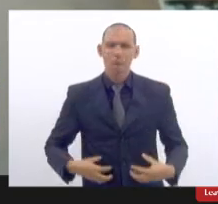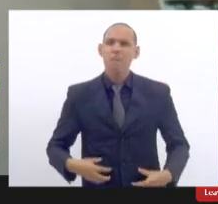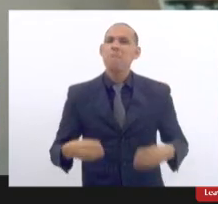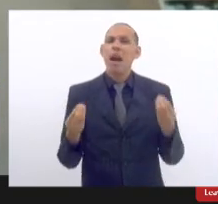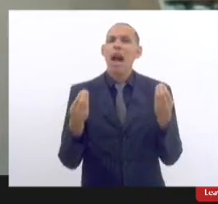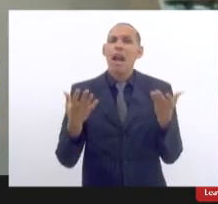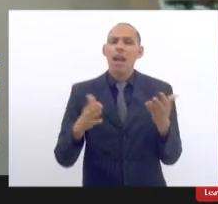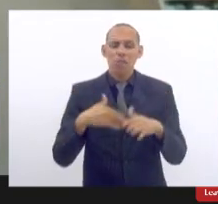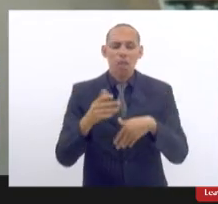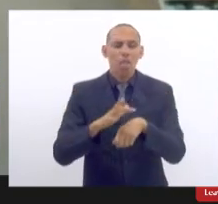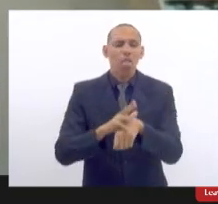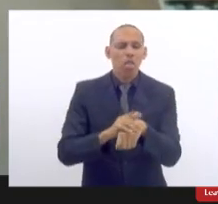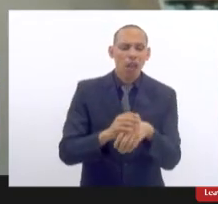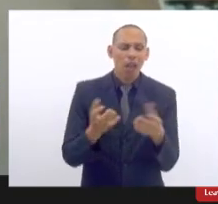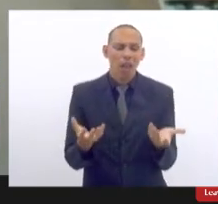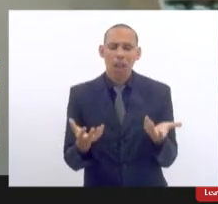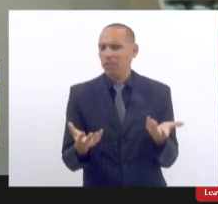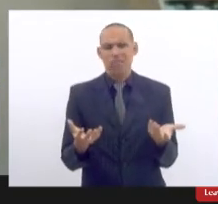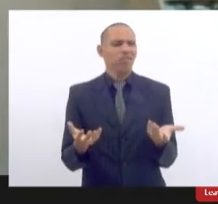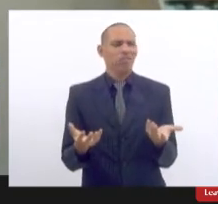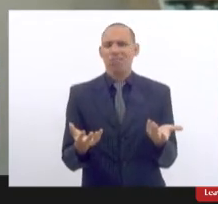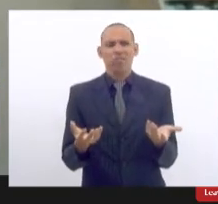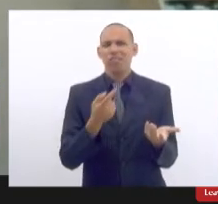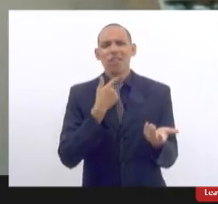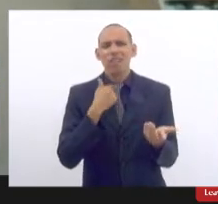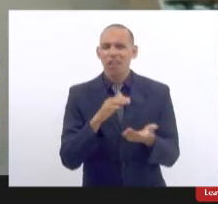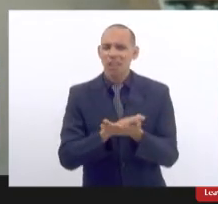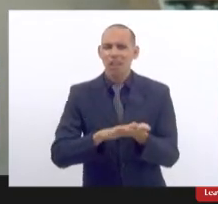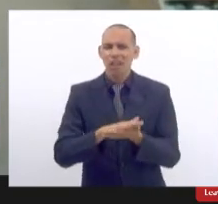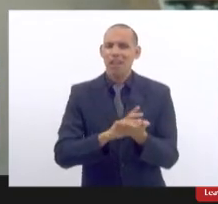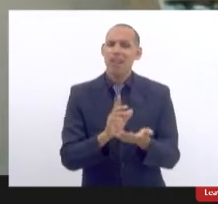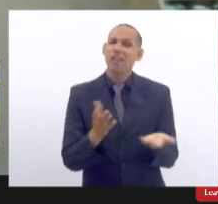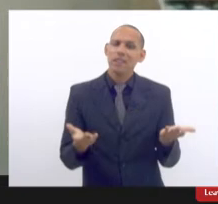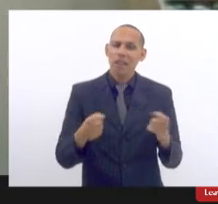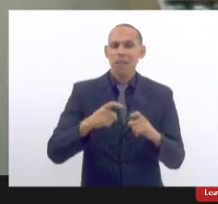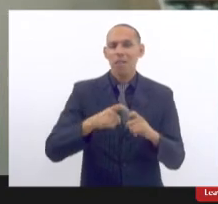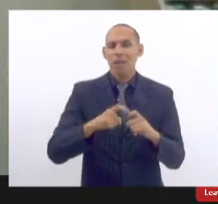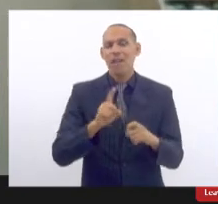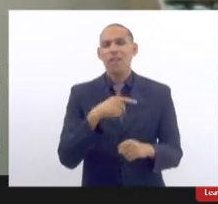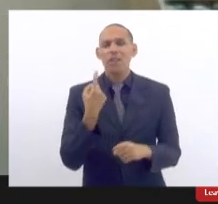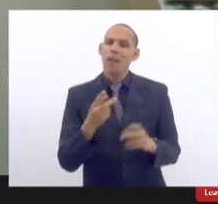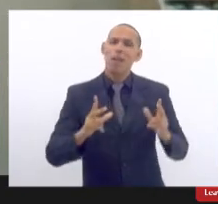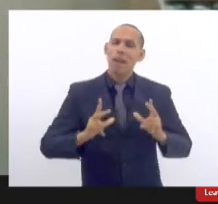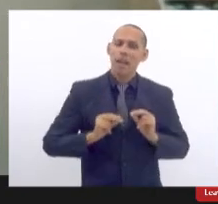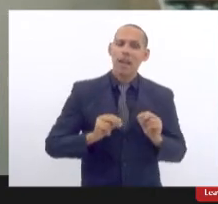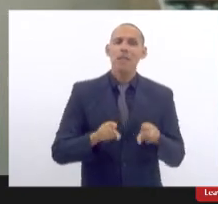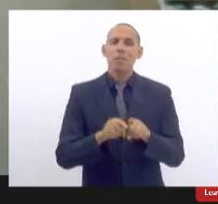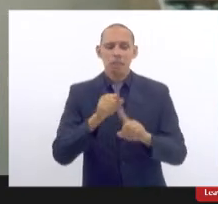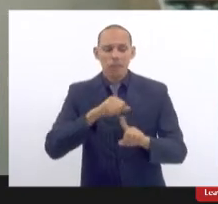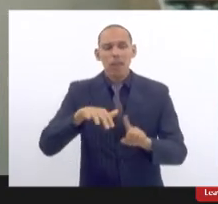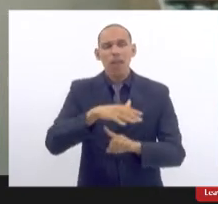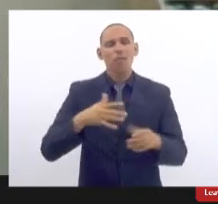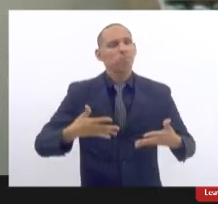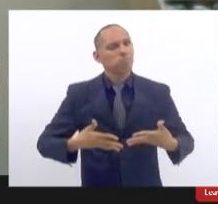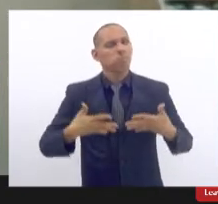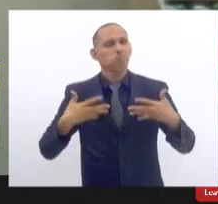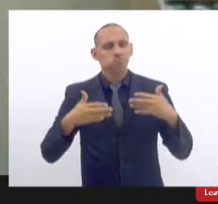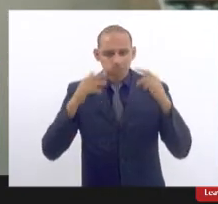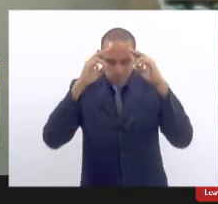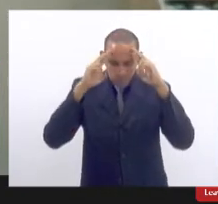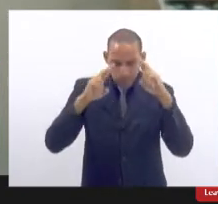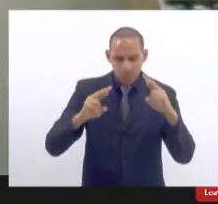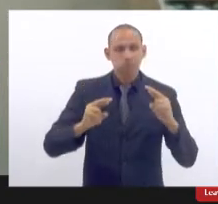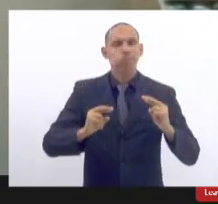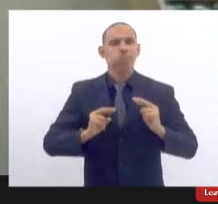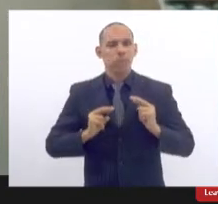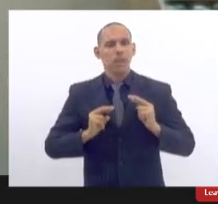desejo de adoecer então o mínimo que a gente merece por toda a classe médica por toda a sociedade é dignidade e respeito e